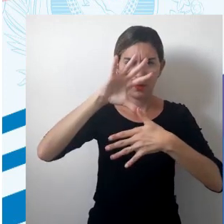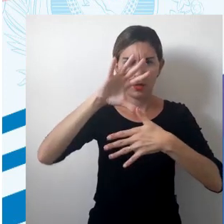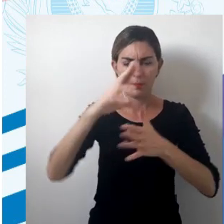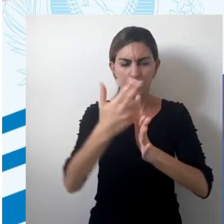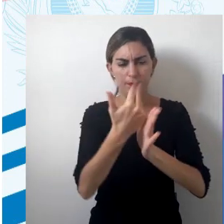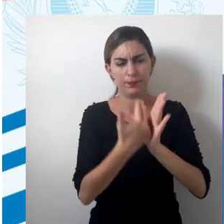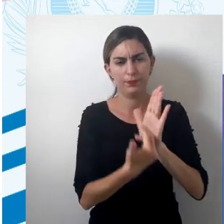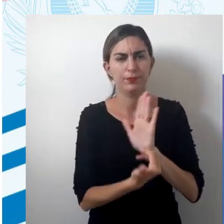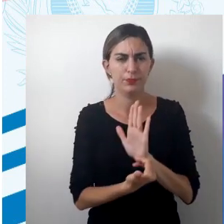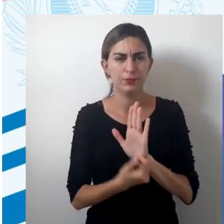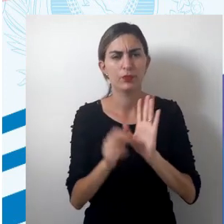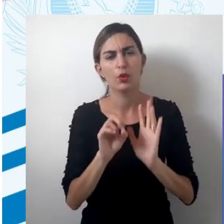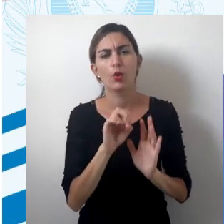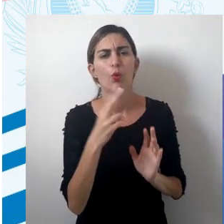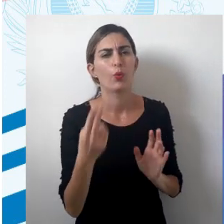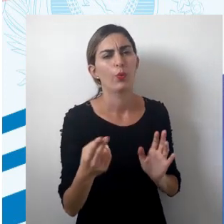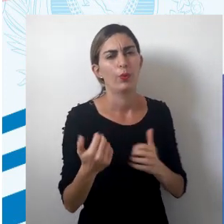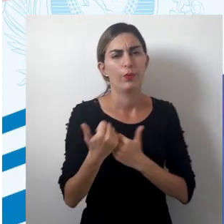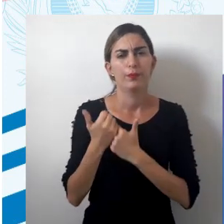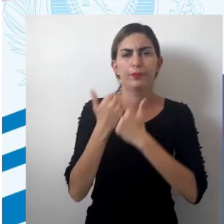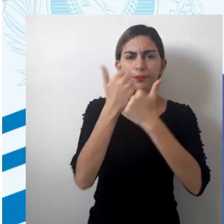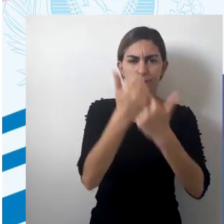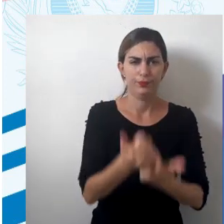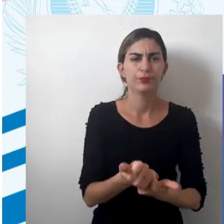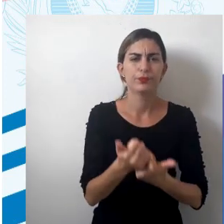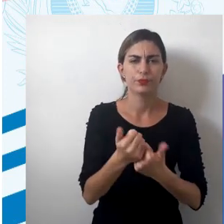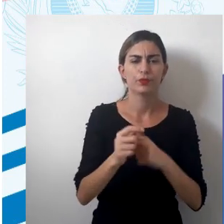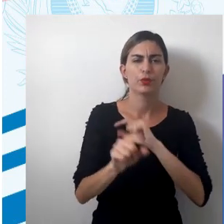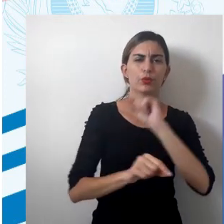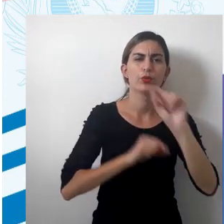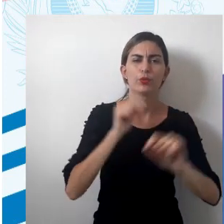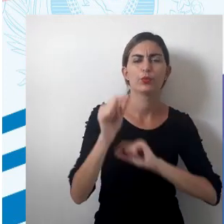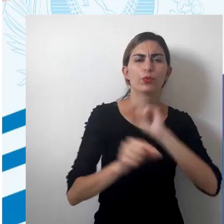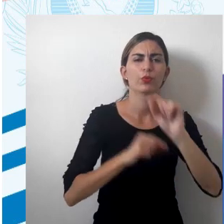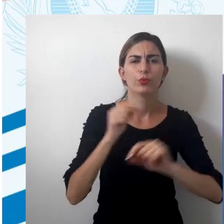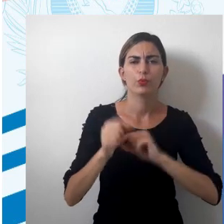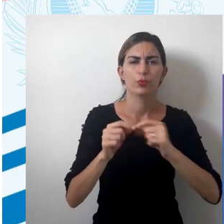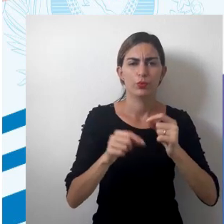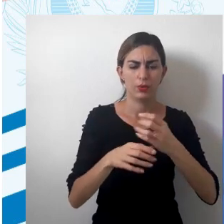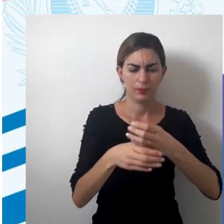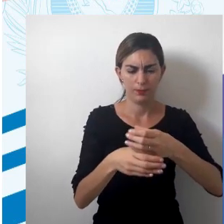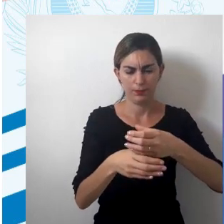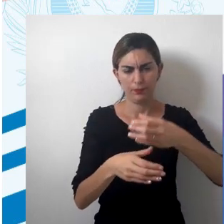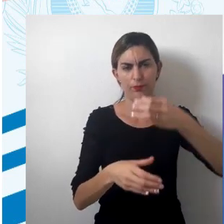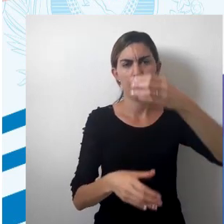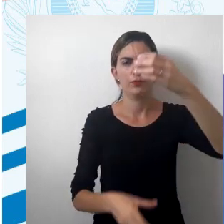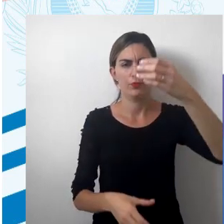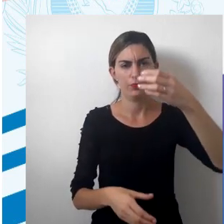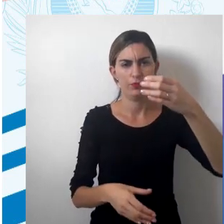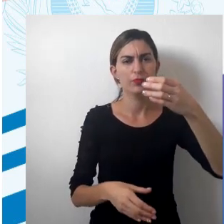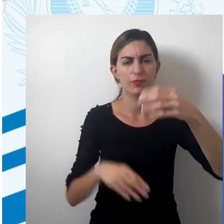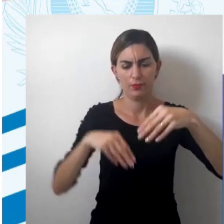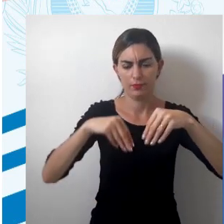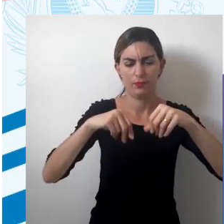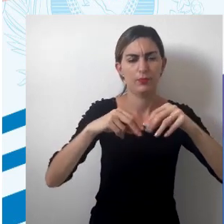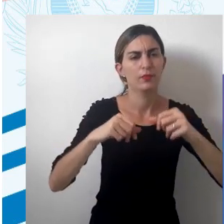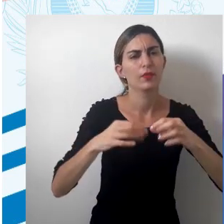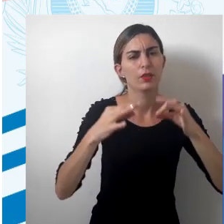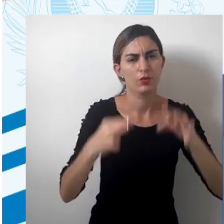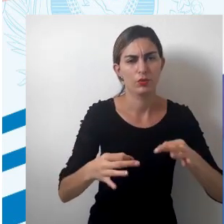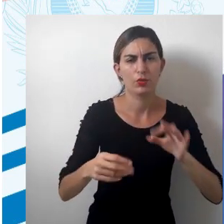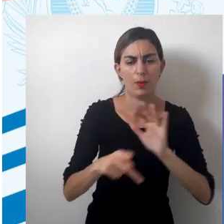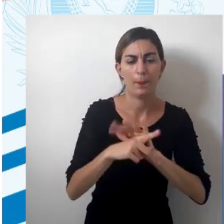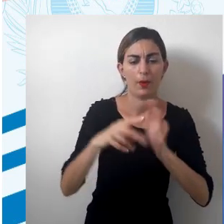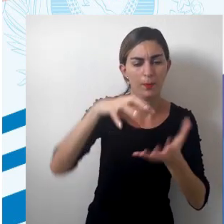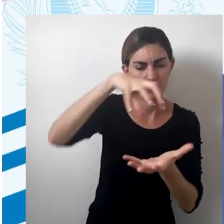será desenhado, não é? Ou seja, a representação, o que toca a esfericidade da Terra é justamente a